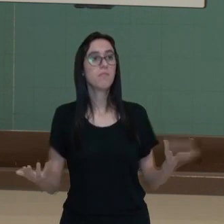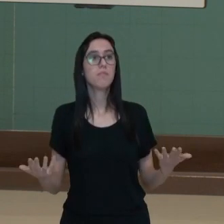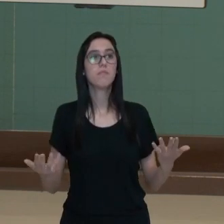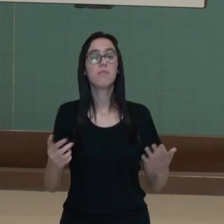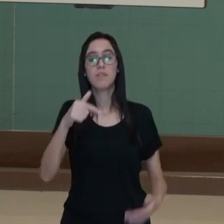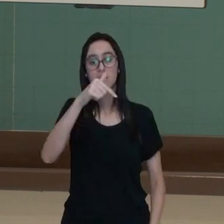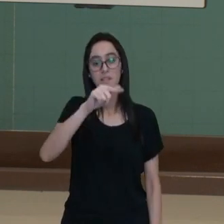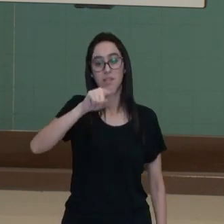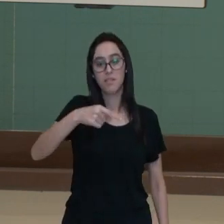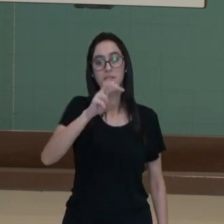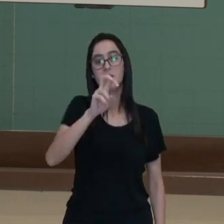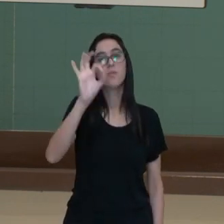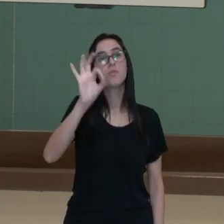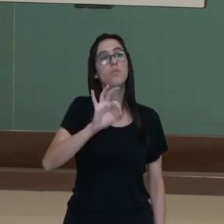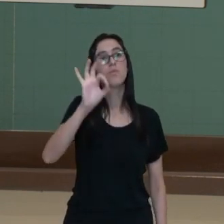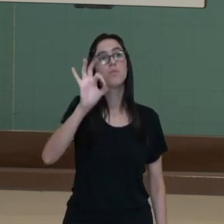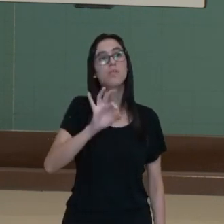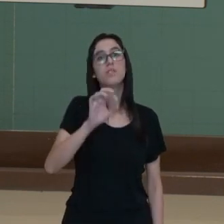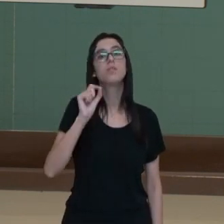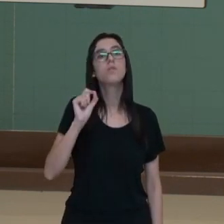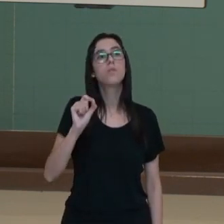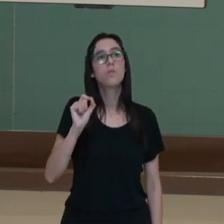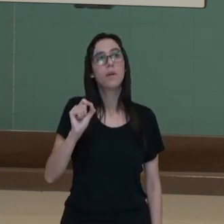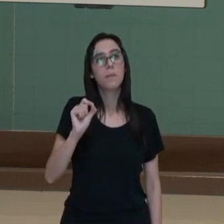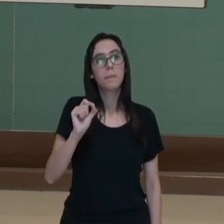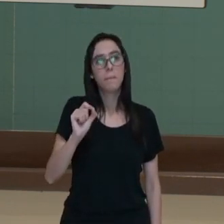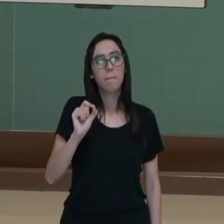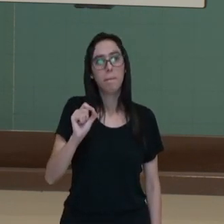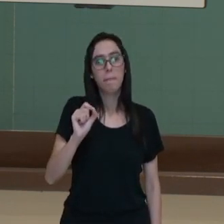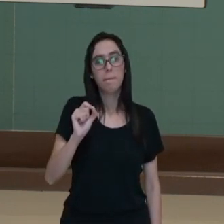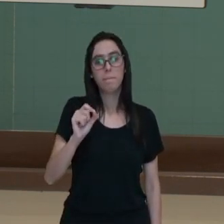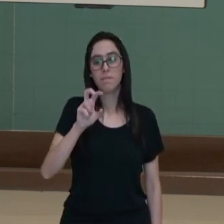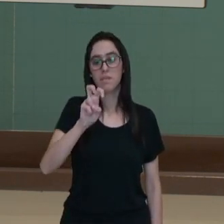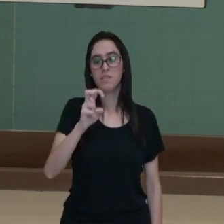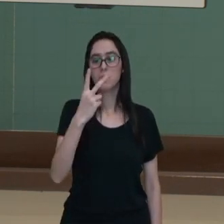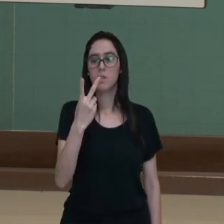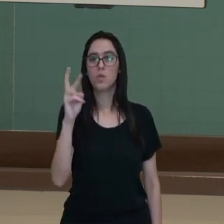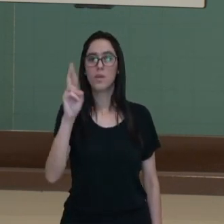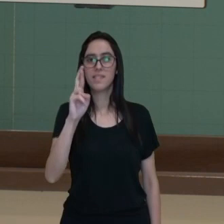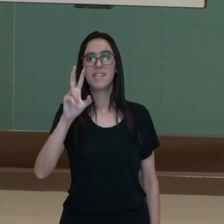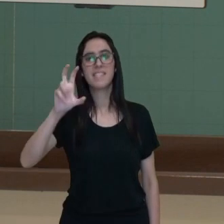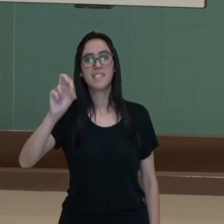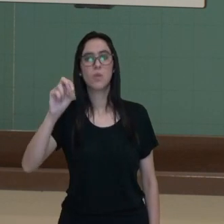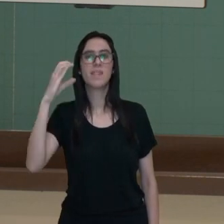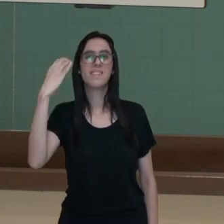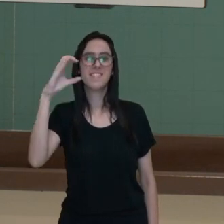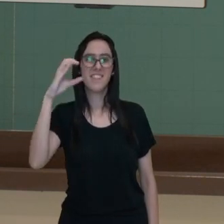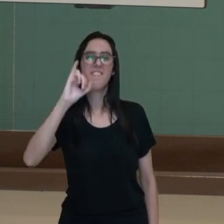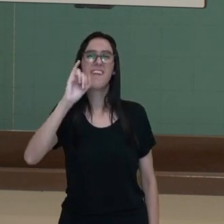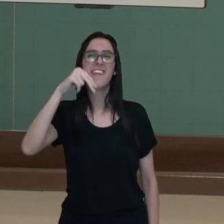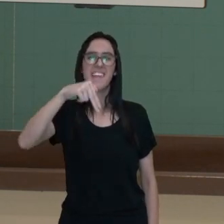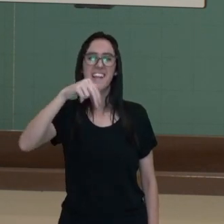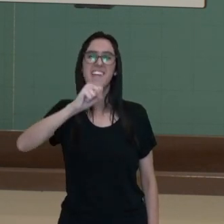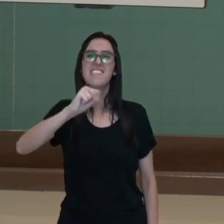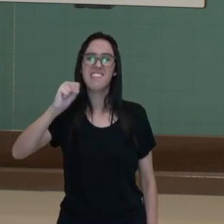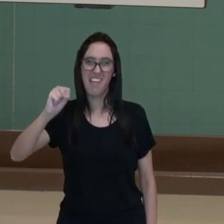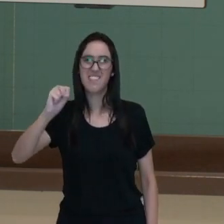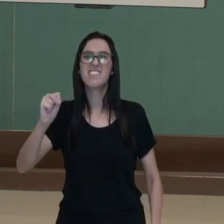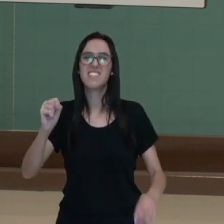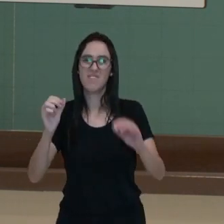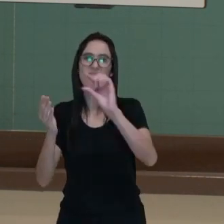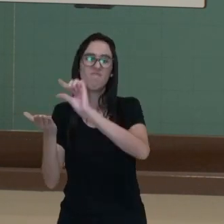7,5 de 720, ela vai ter 52,50 reais. Então,